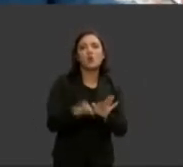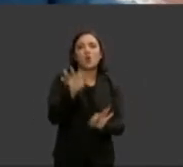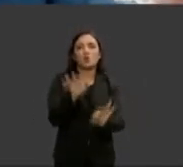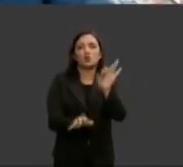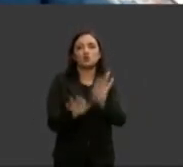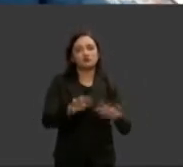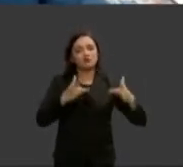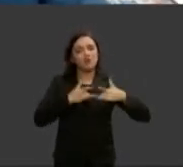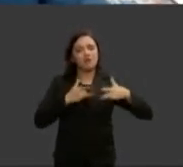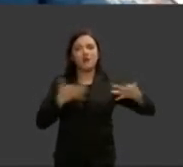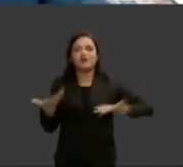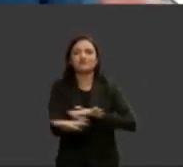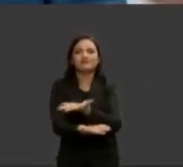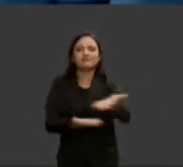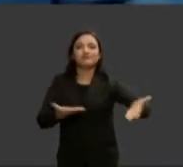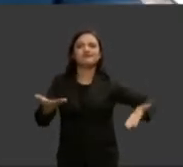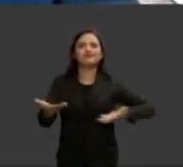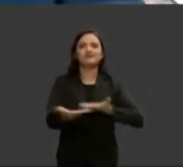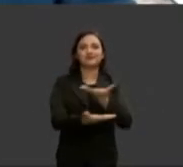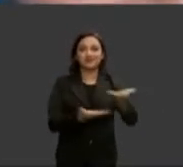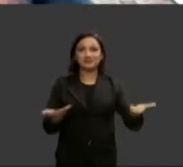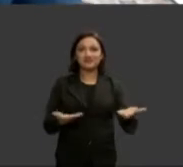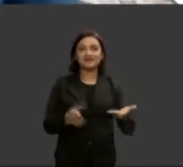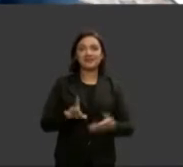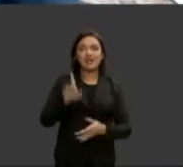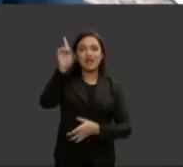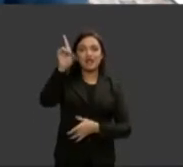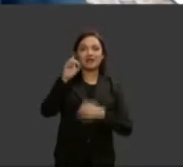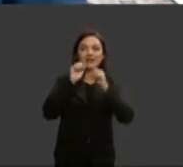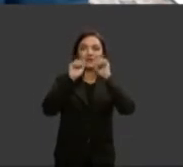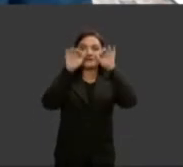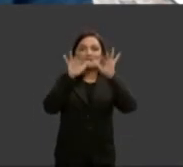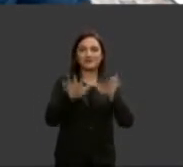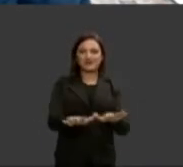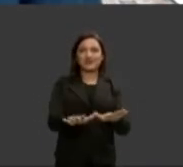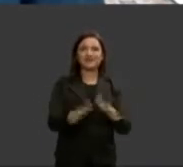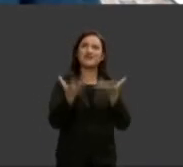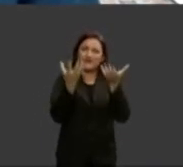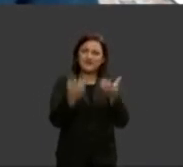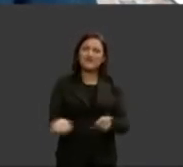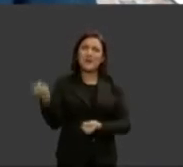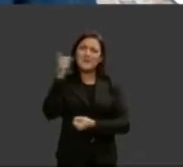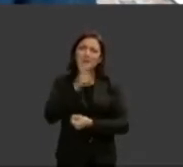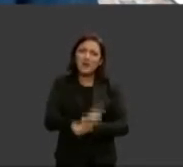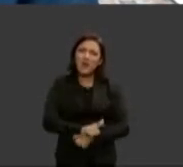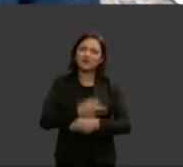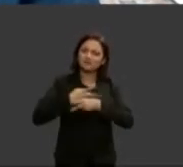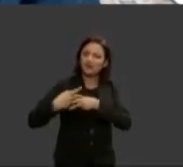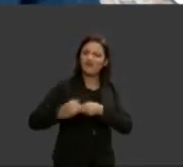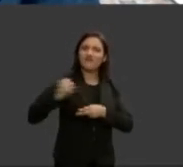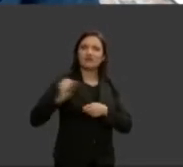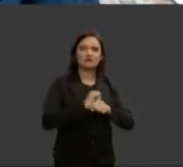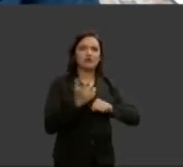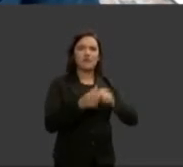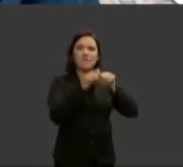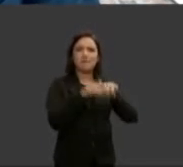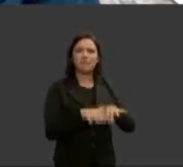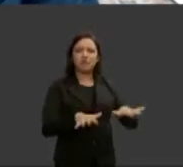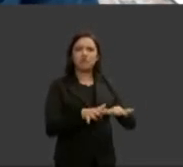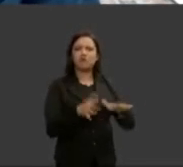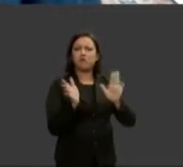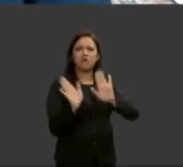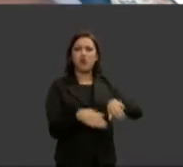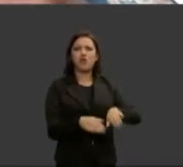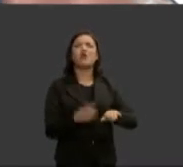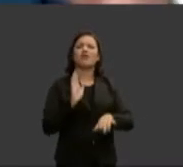fraterno mais humanitário que Deus nos ilumine vamos vencer a pandemia porque há tempo para todas